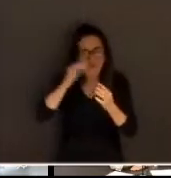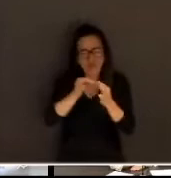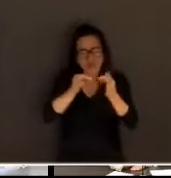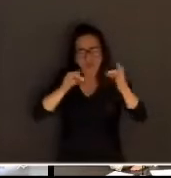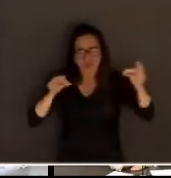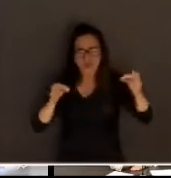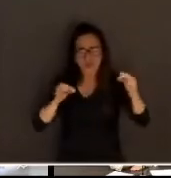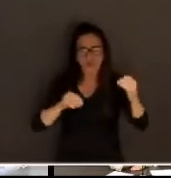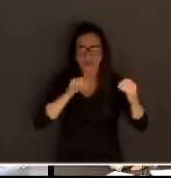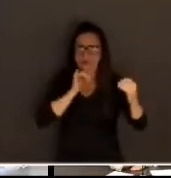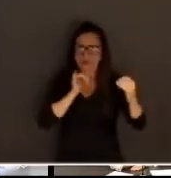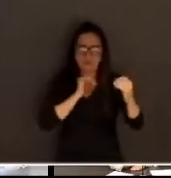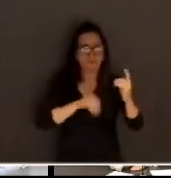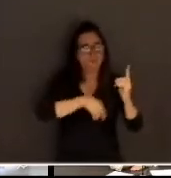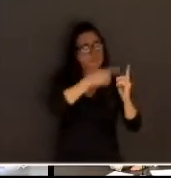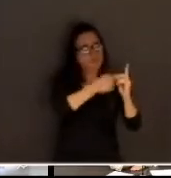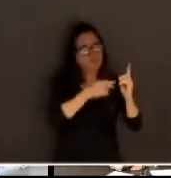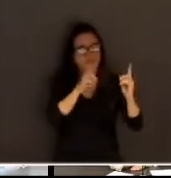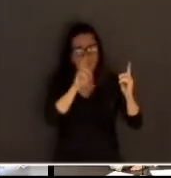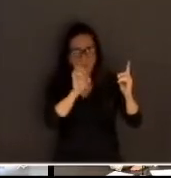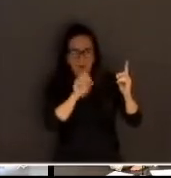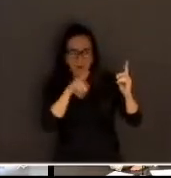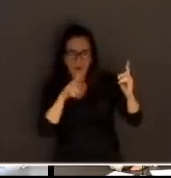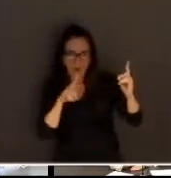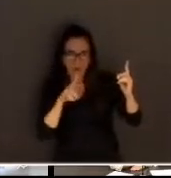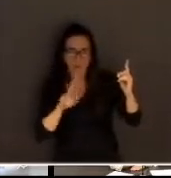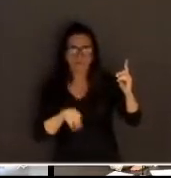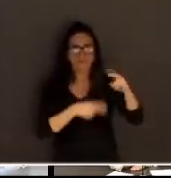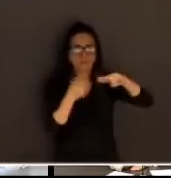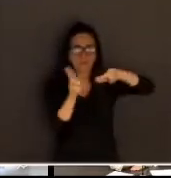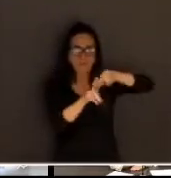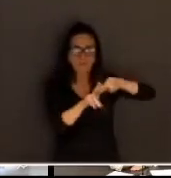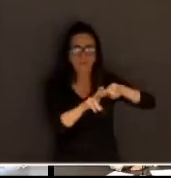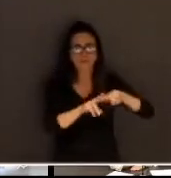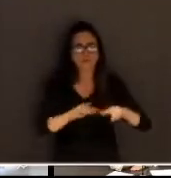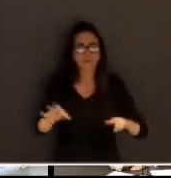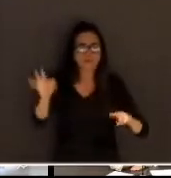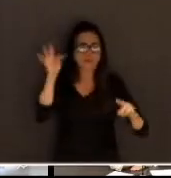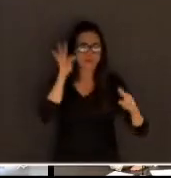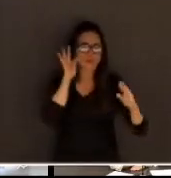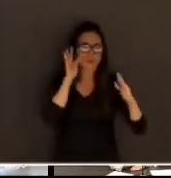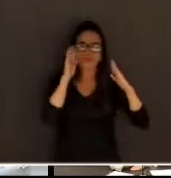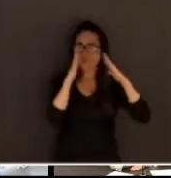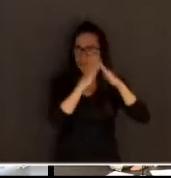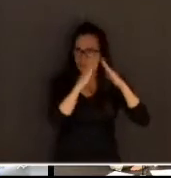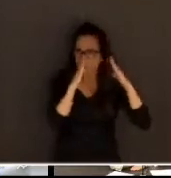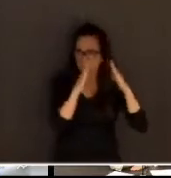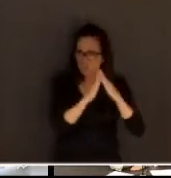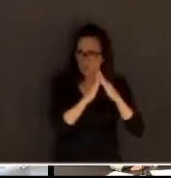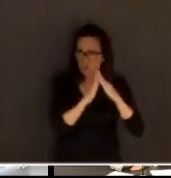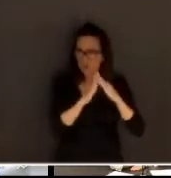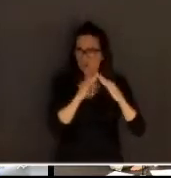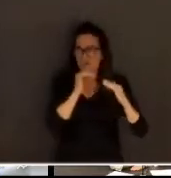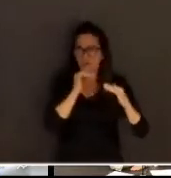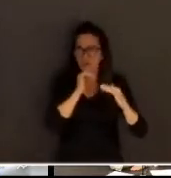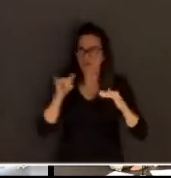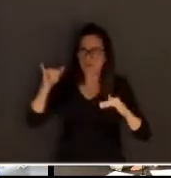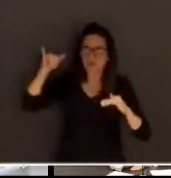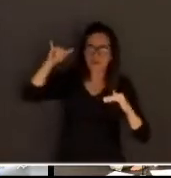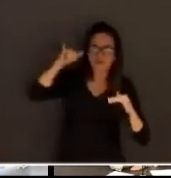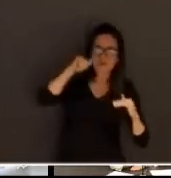imagina, de ter lá uma testemunha imprescindível que não vai, e você ter que adiar, pegar avião, pagar tudo isso, um gasto imenso. Então, as justiças,